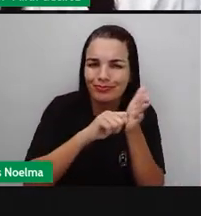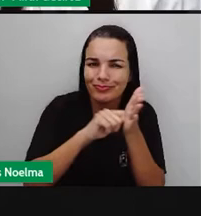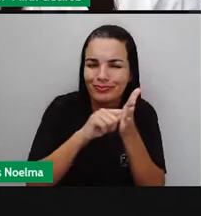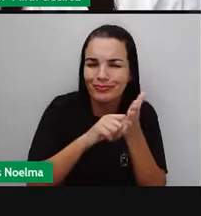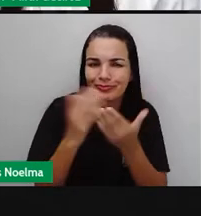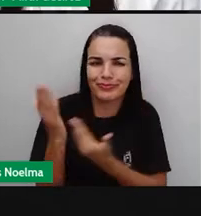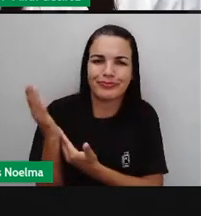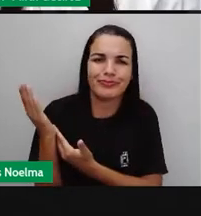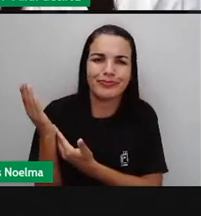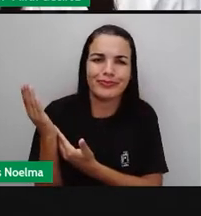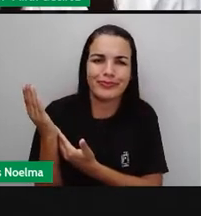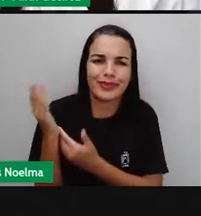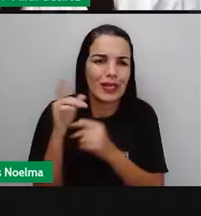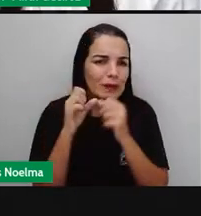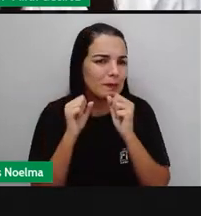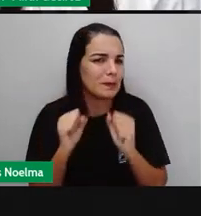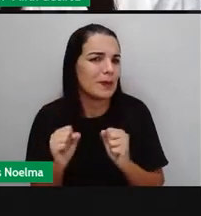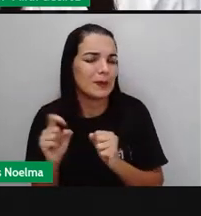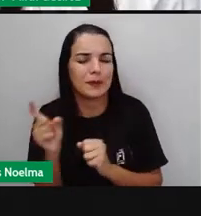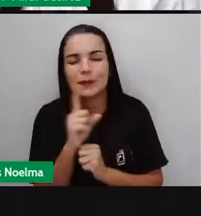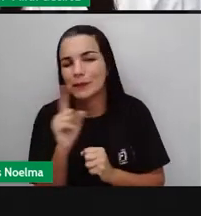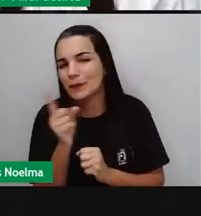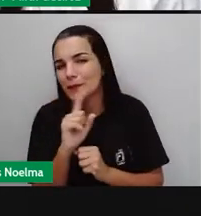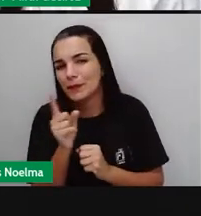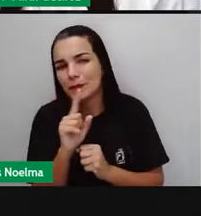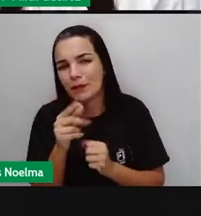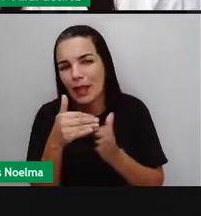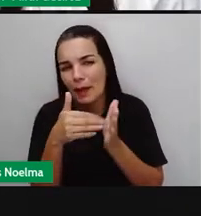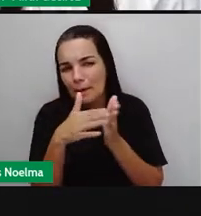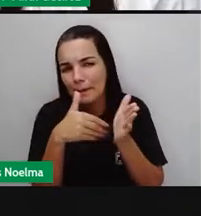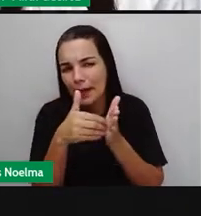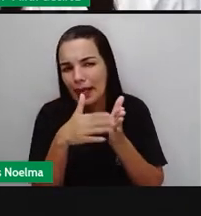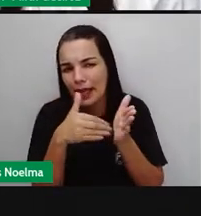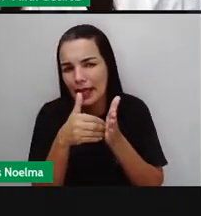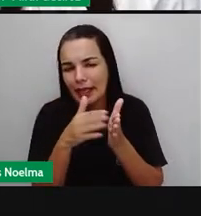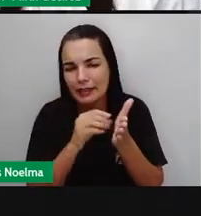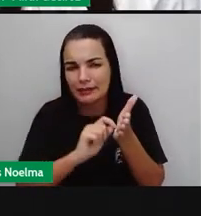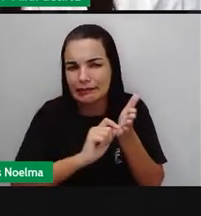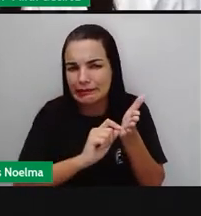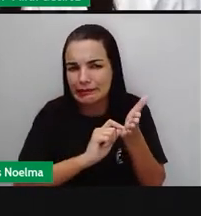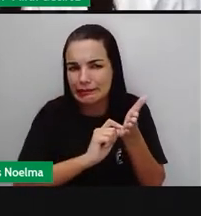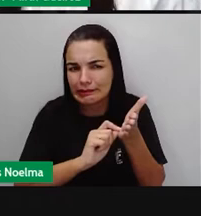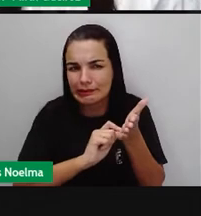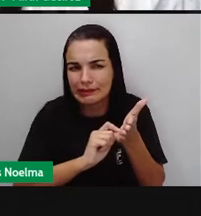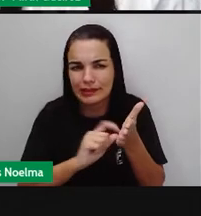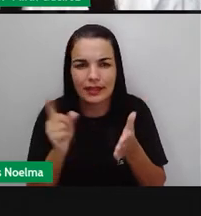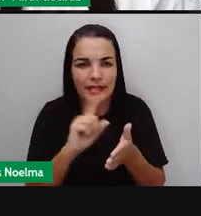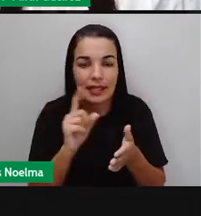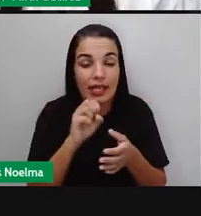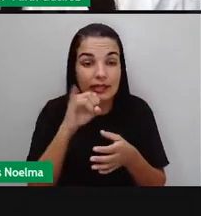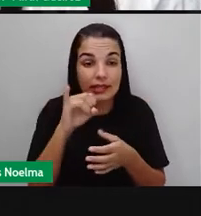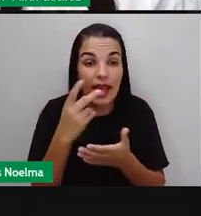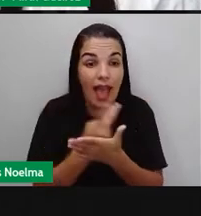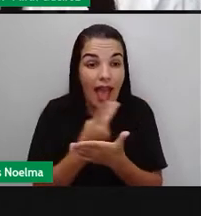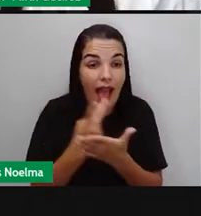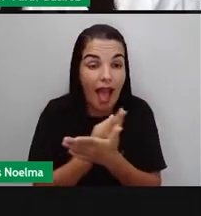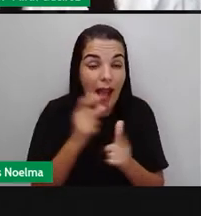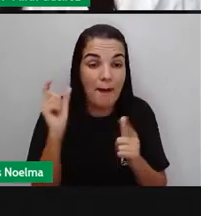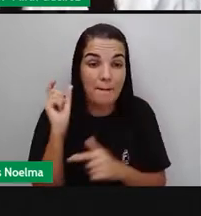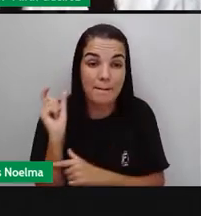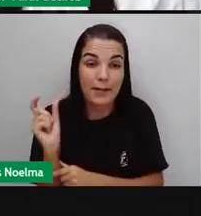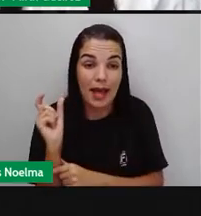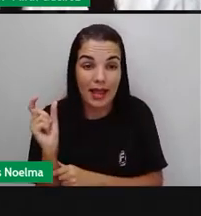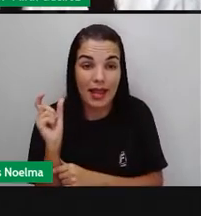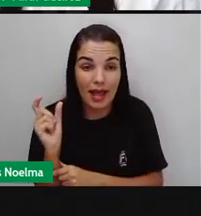fez aqui. Olha como é que ele fez essa rasura aqui no texto. Quando a gente erra uma palavra dentro do texto,